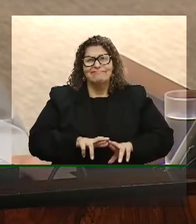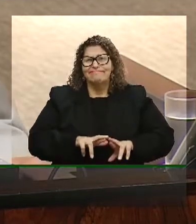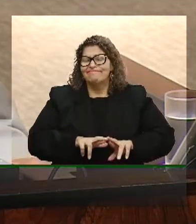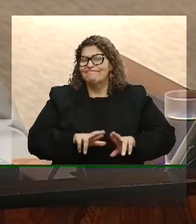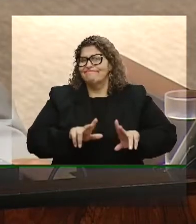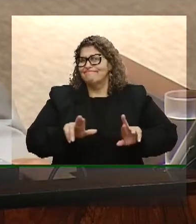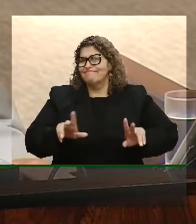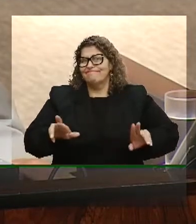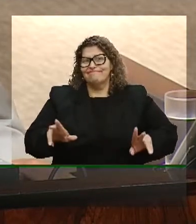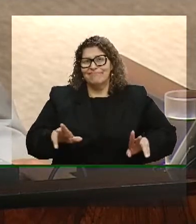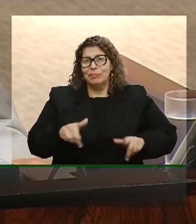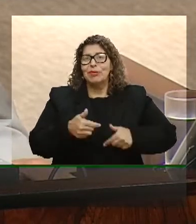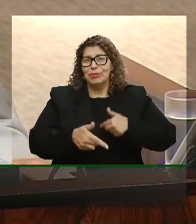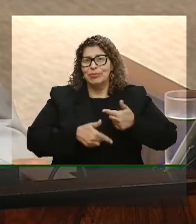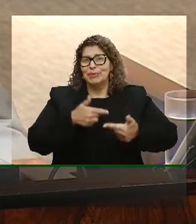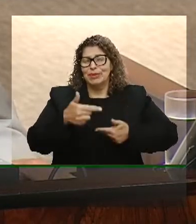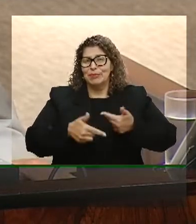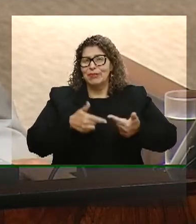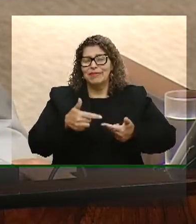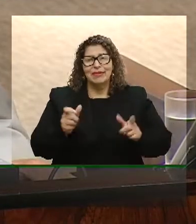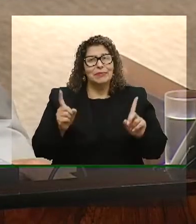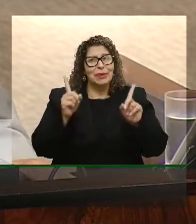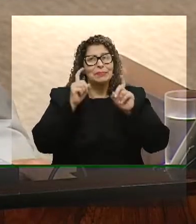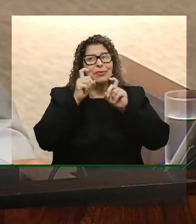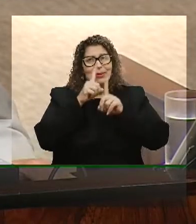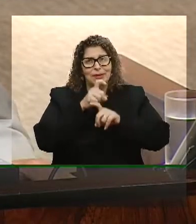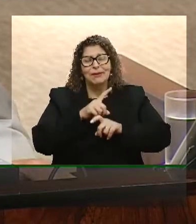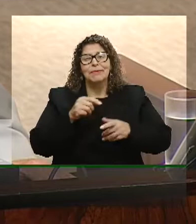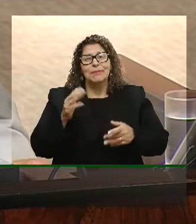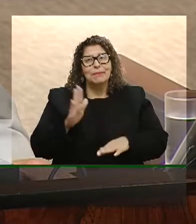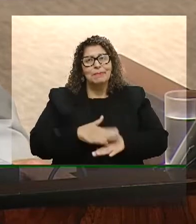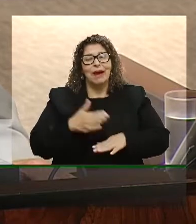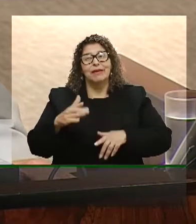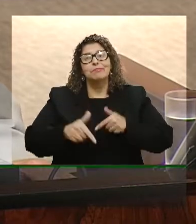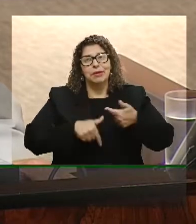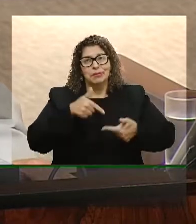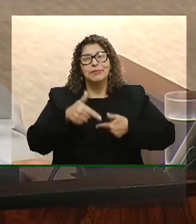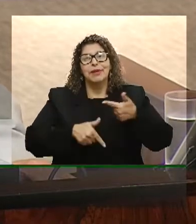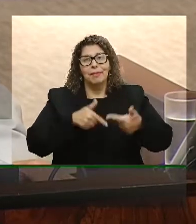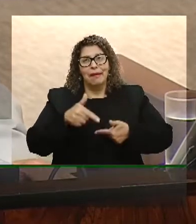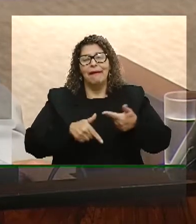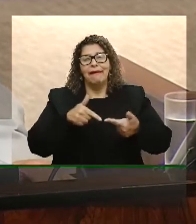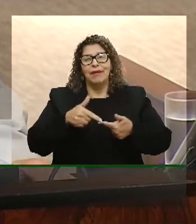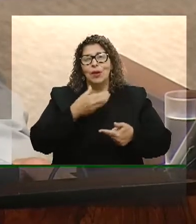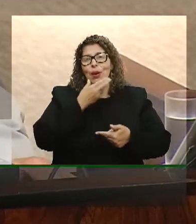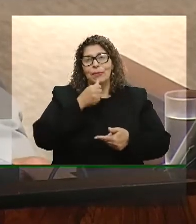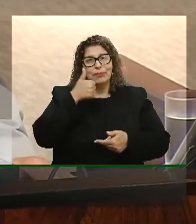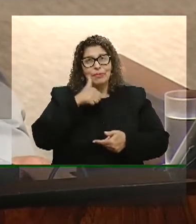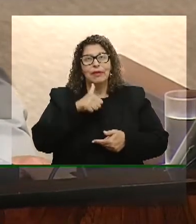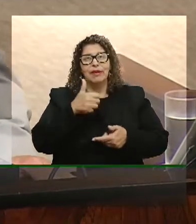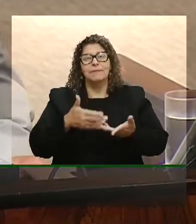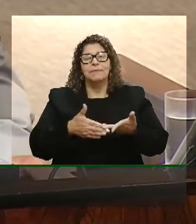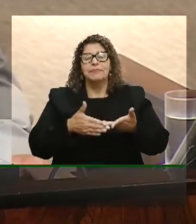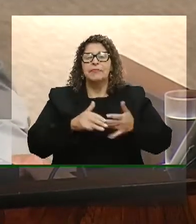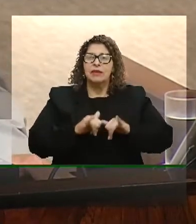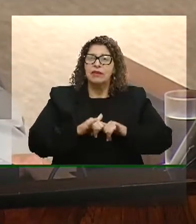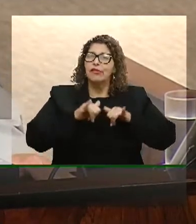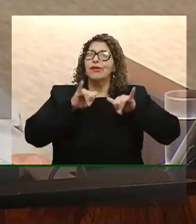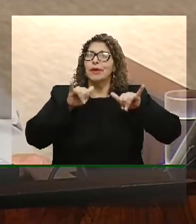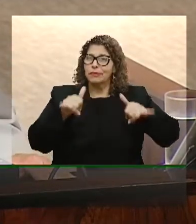os trabalhadores e trabalhadoras, e que esse manifesto, de forma muito correta, vem denunciando.